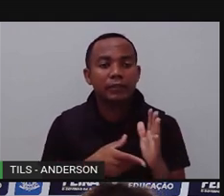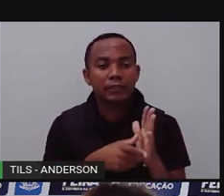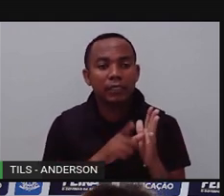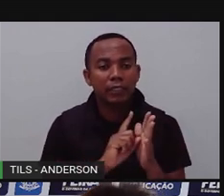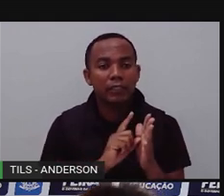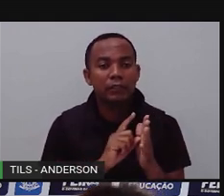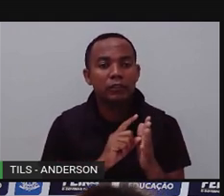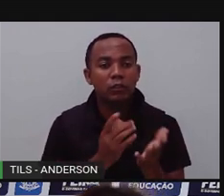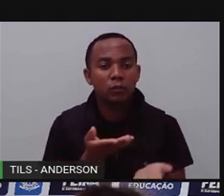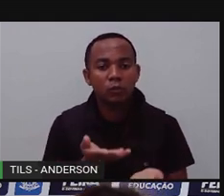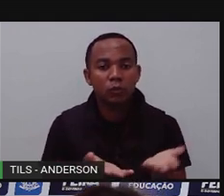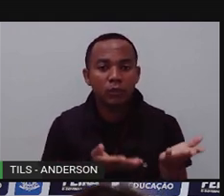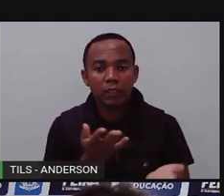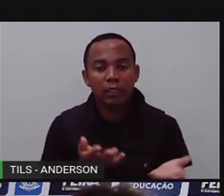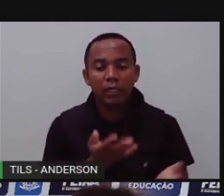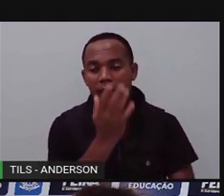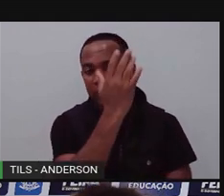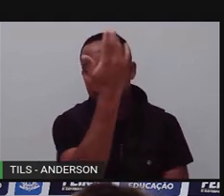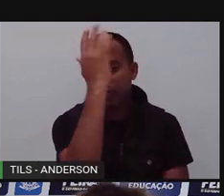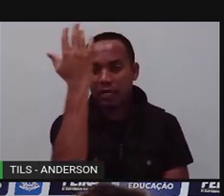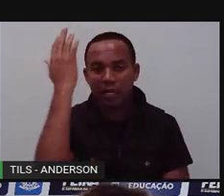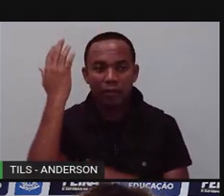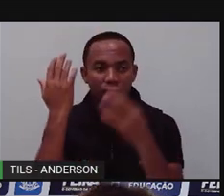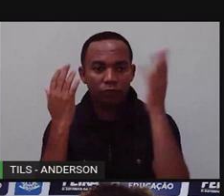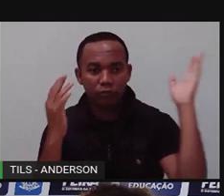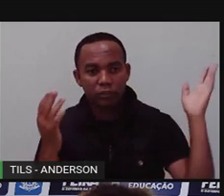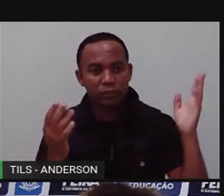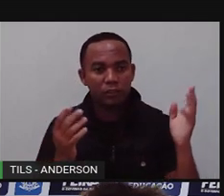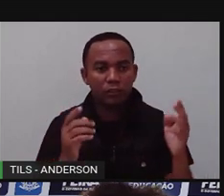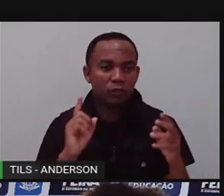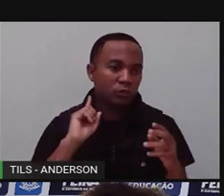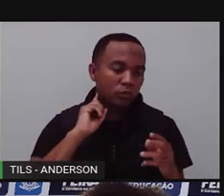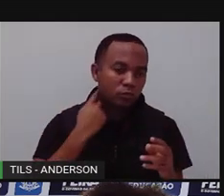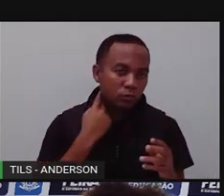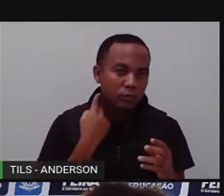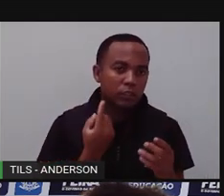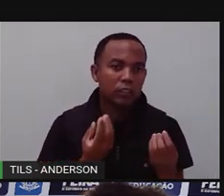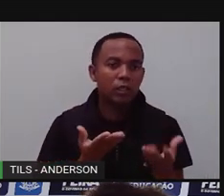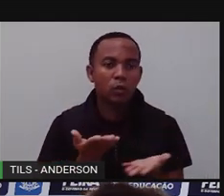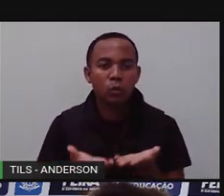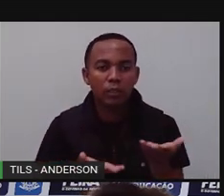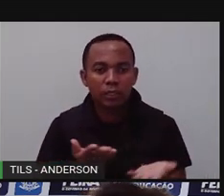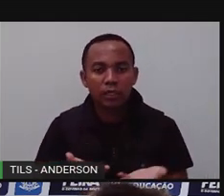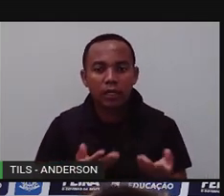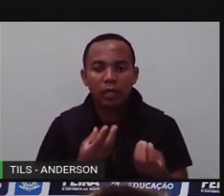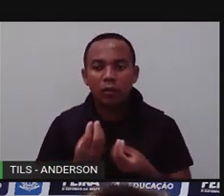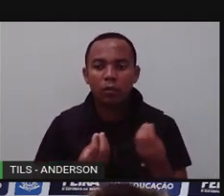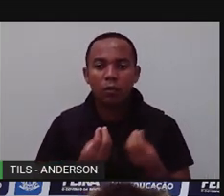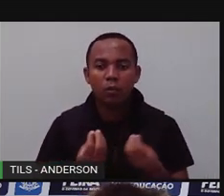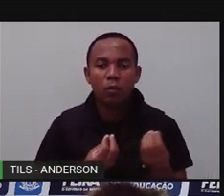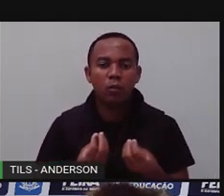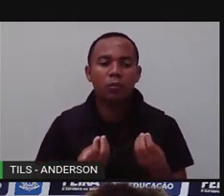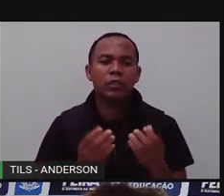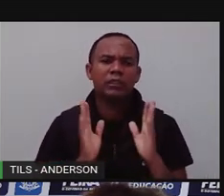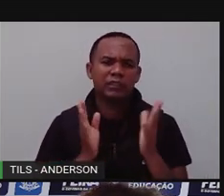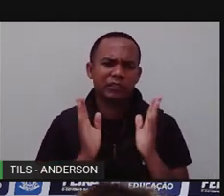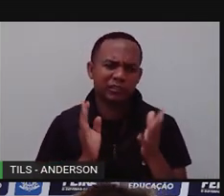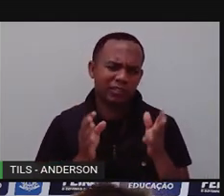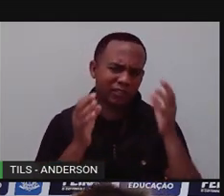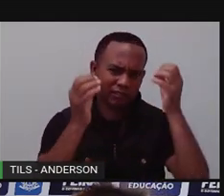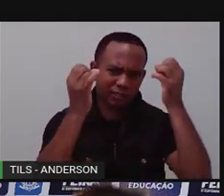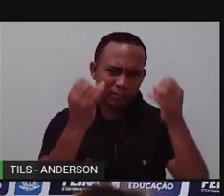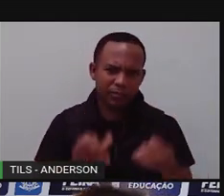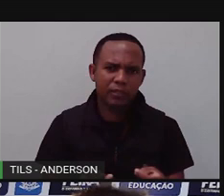Então, é importante o que a gente pensar nessa questão da poluição. Que a pró, e o Anderson está falando aqui, ó. Há muito tempo sobre